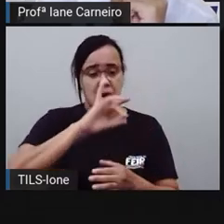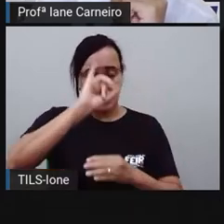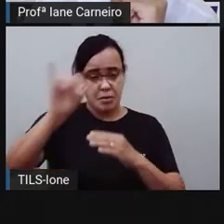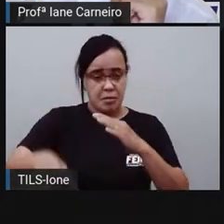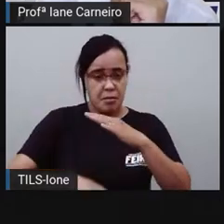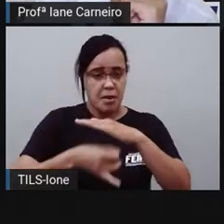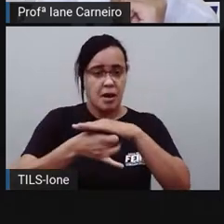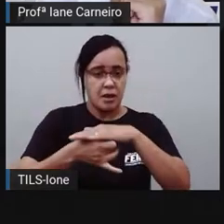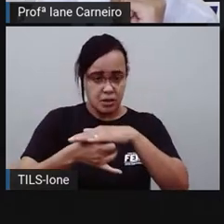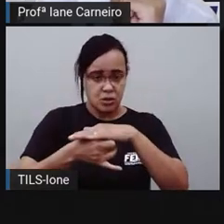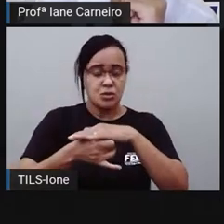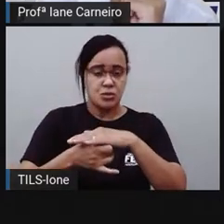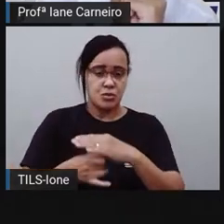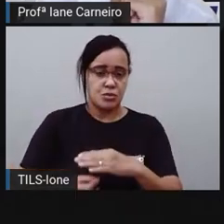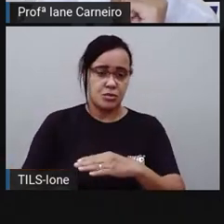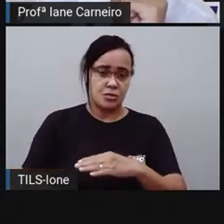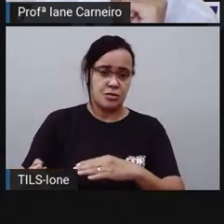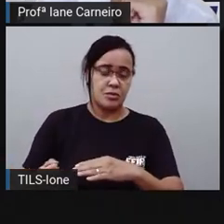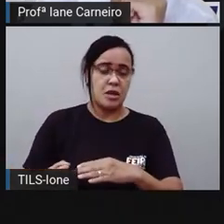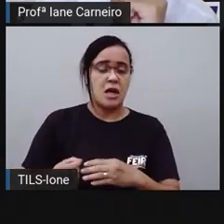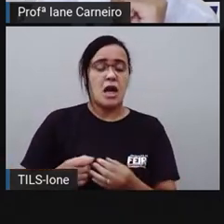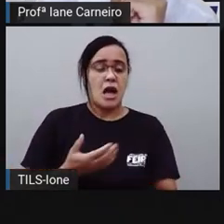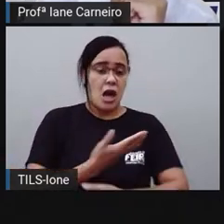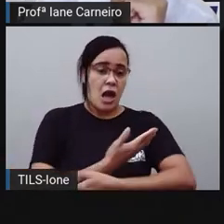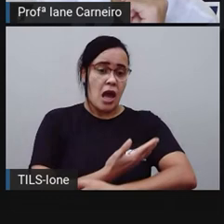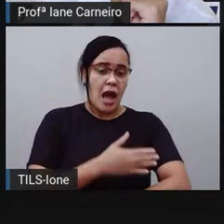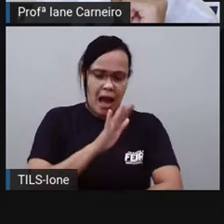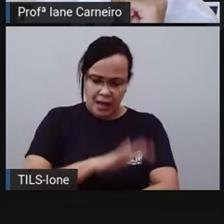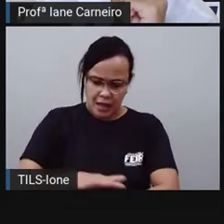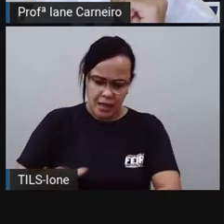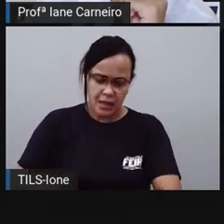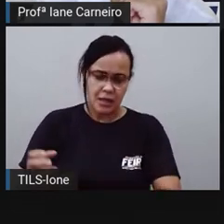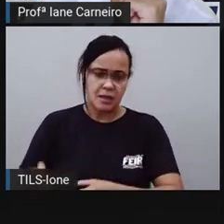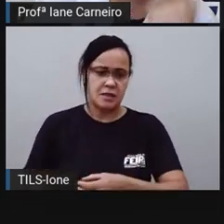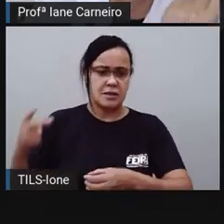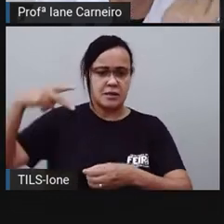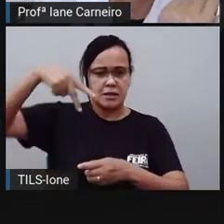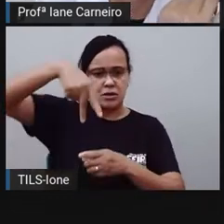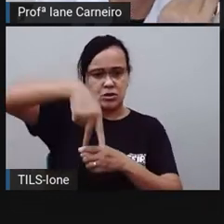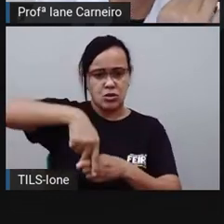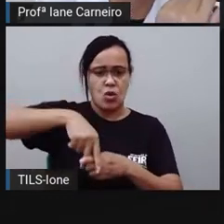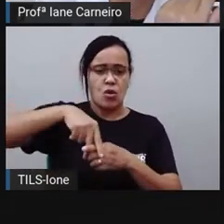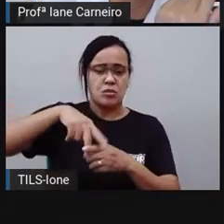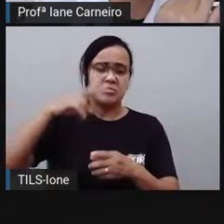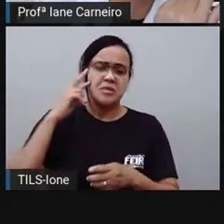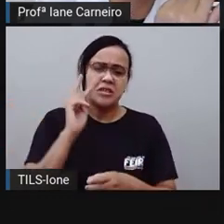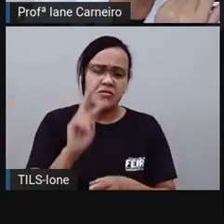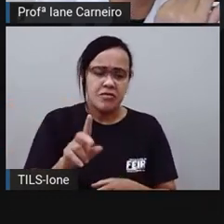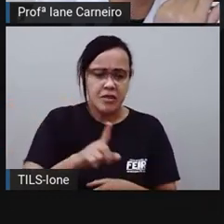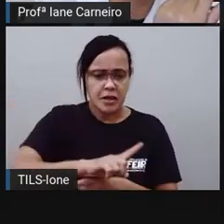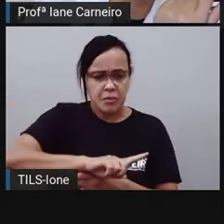né? Que a criança sobe na balança, né? E aí, mostra o peso da criança,